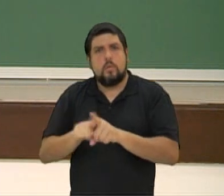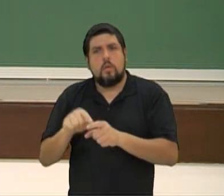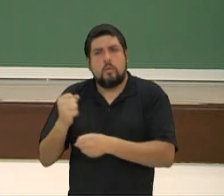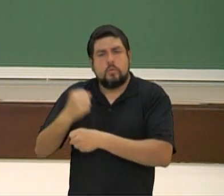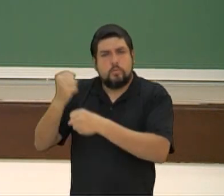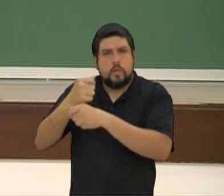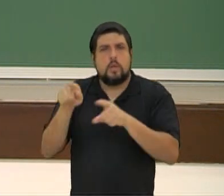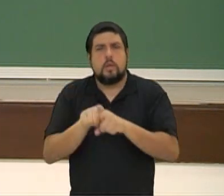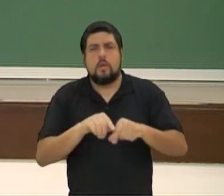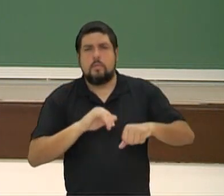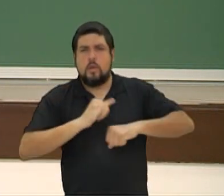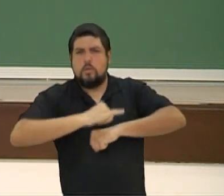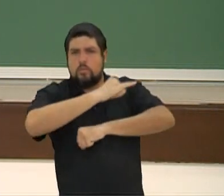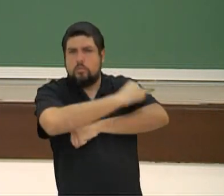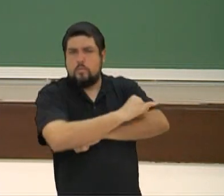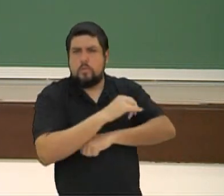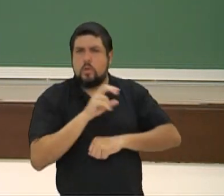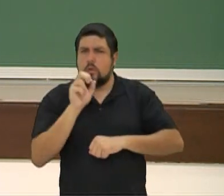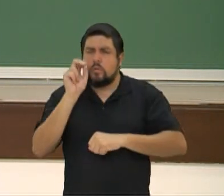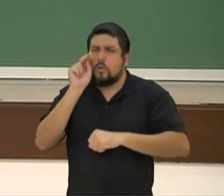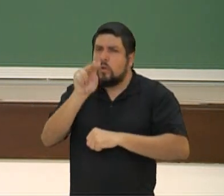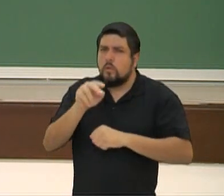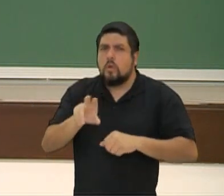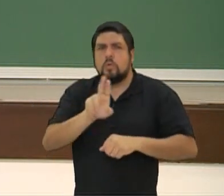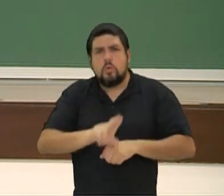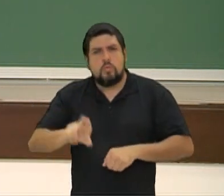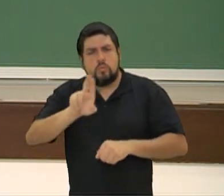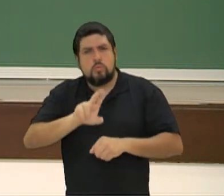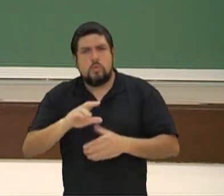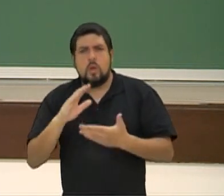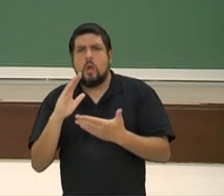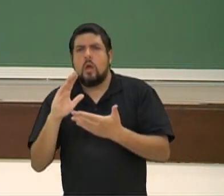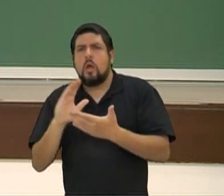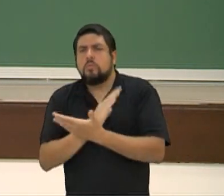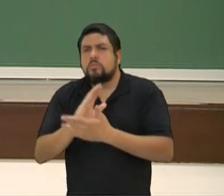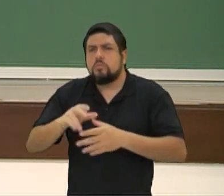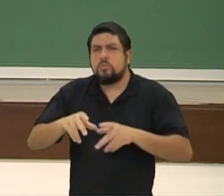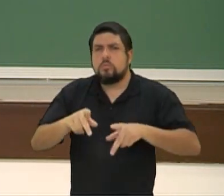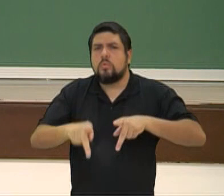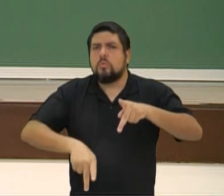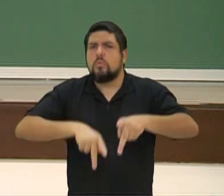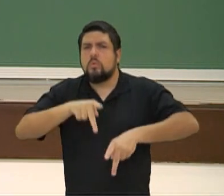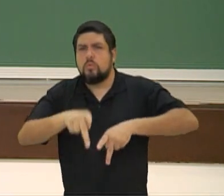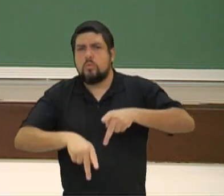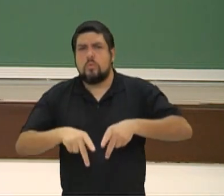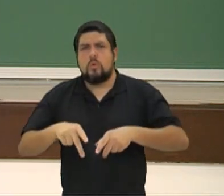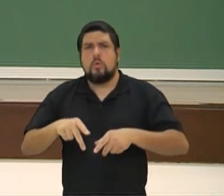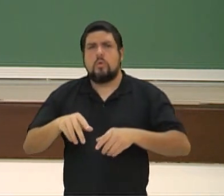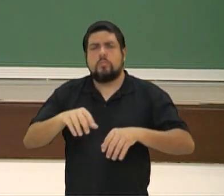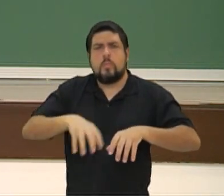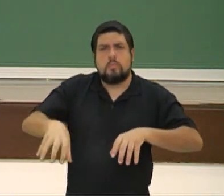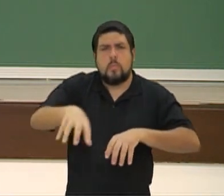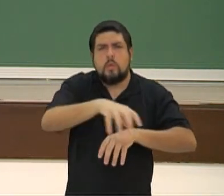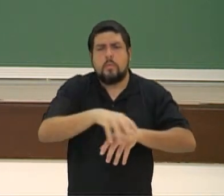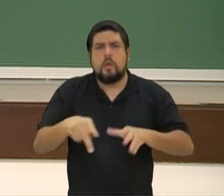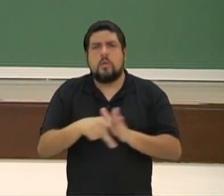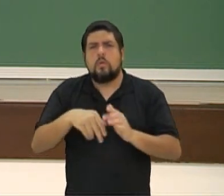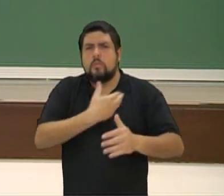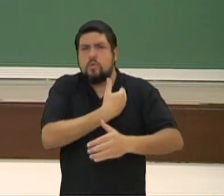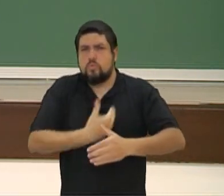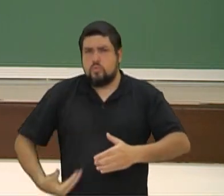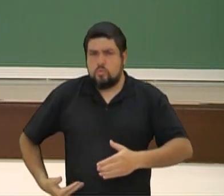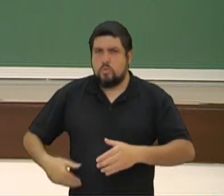Pinhais, também utiliza essas colunas que eu já vi lá, já passei em frente. Enfim, vários órgãos públicos, de universidades, fóruns ligados, inclusive,